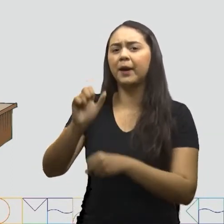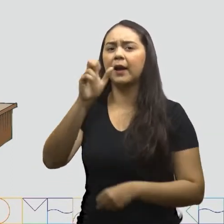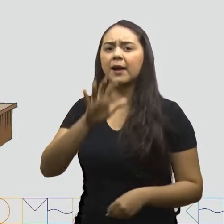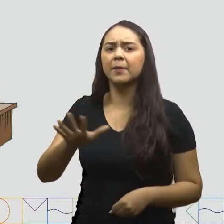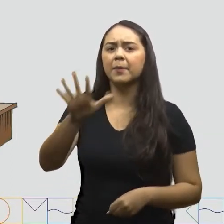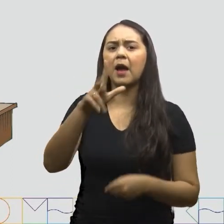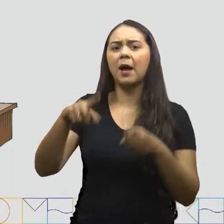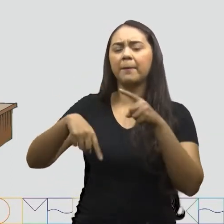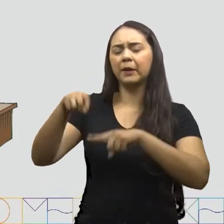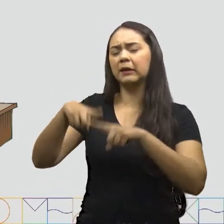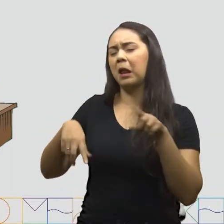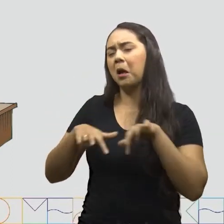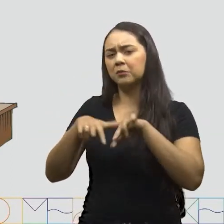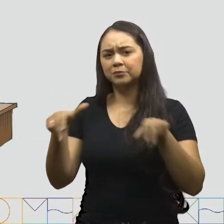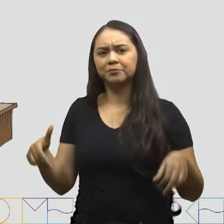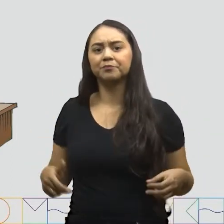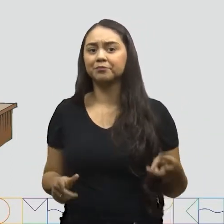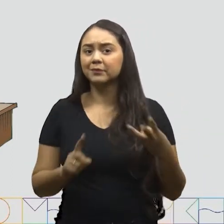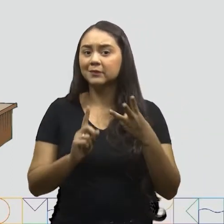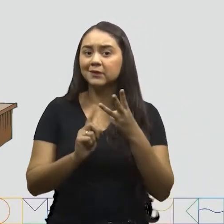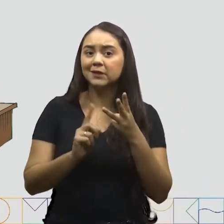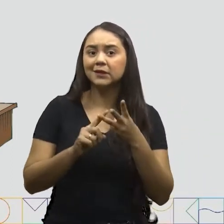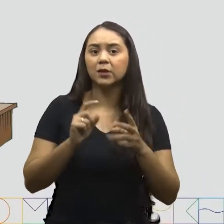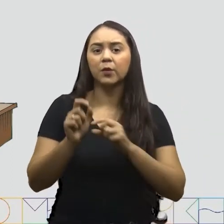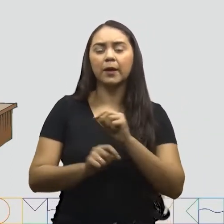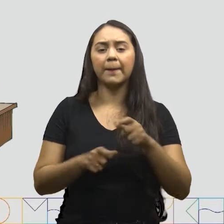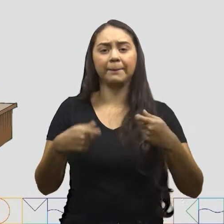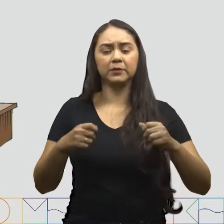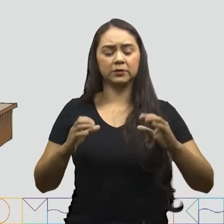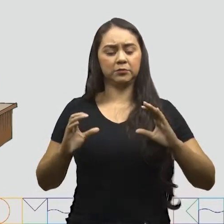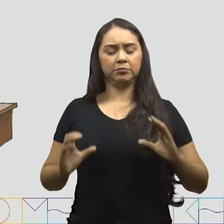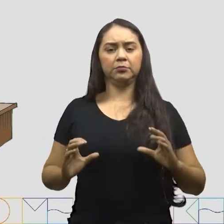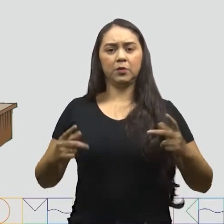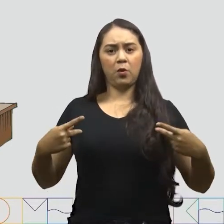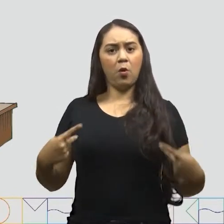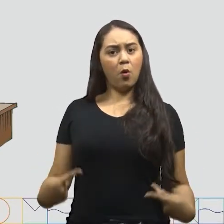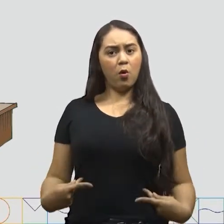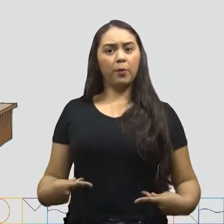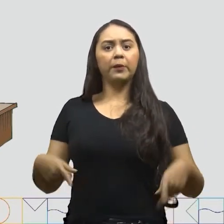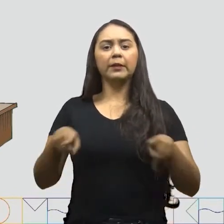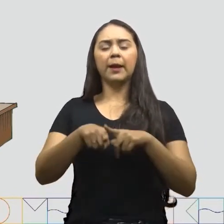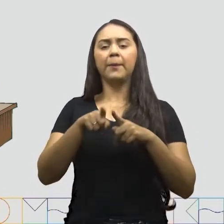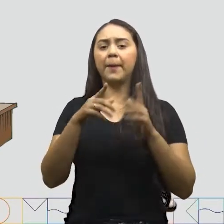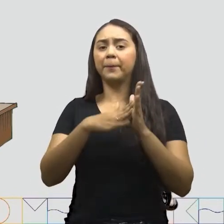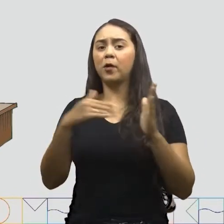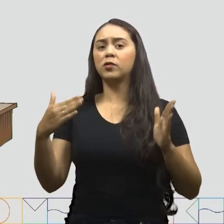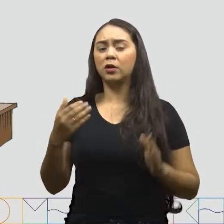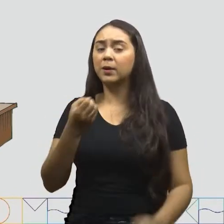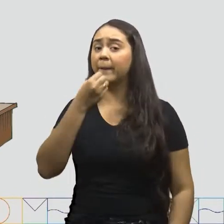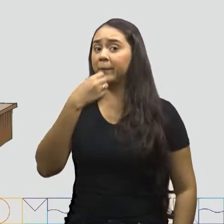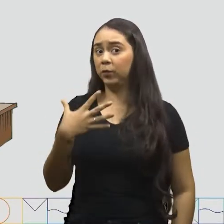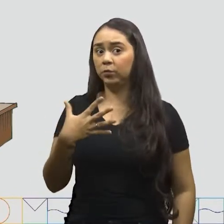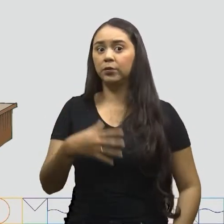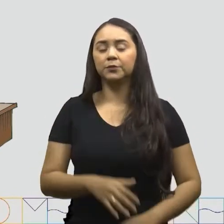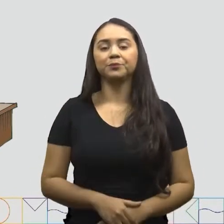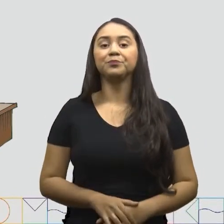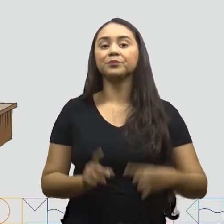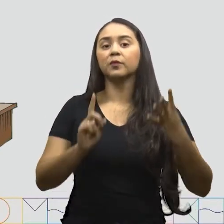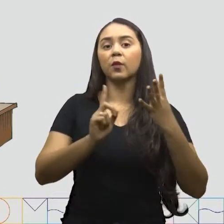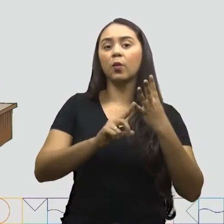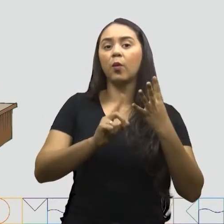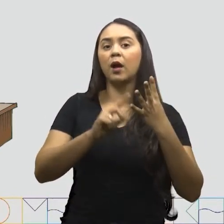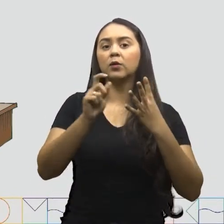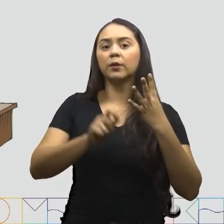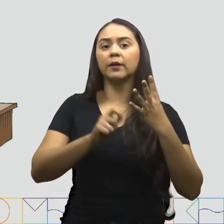Terceiro passo Ter uma boa postura e boa entonação de voz Quarto passo